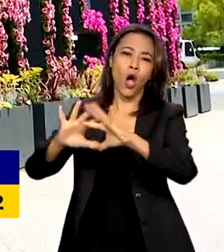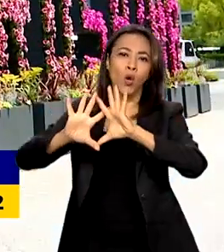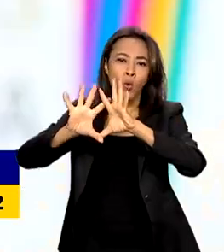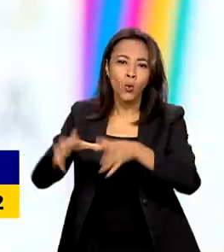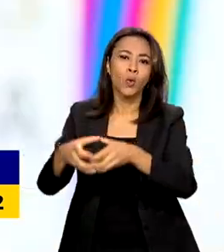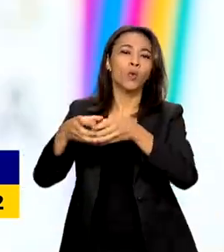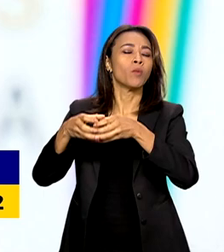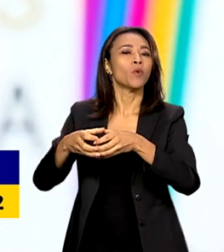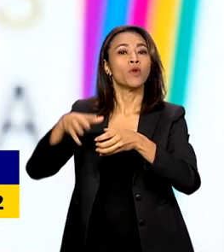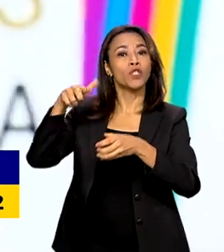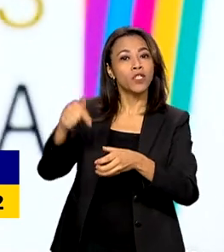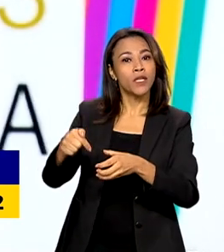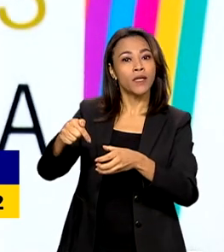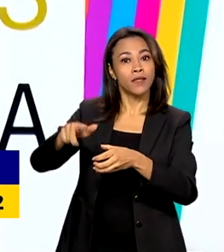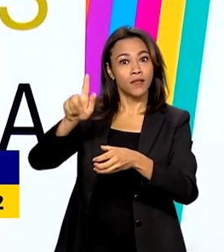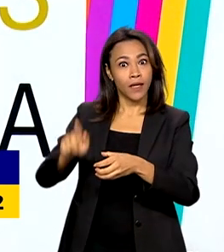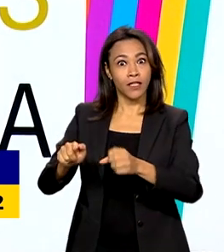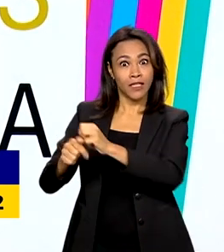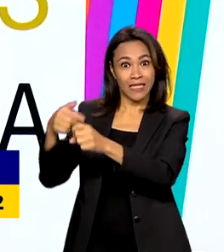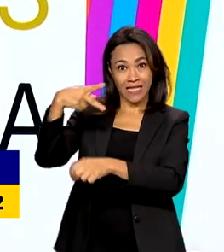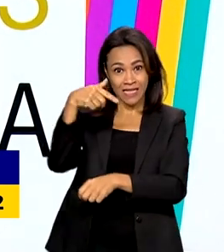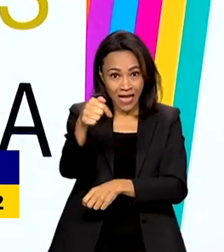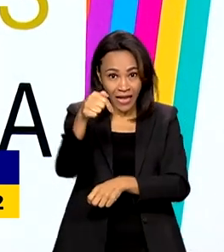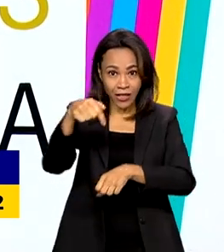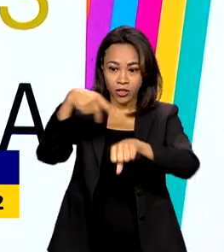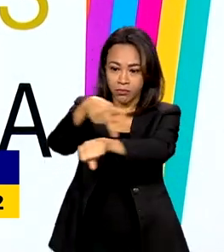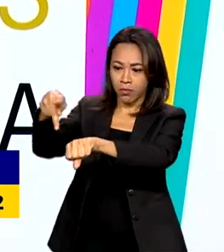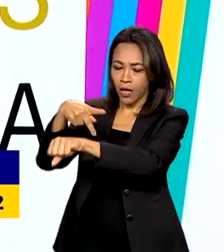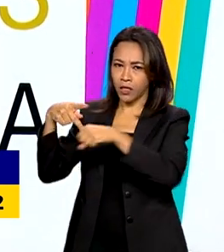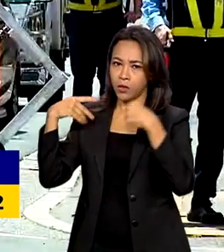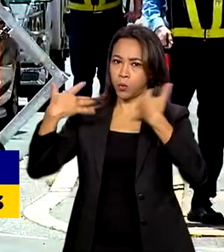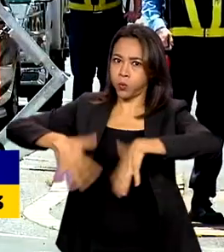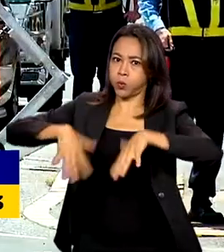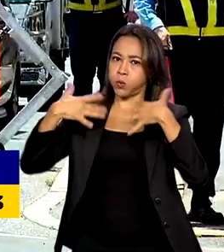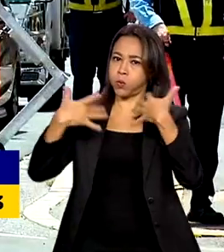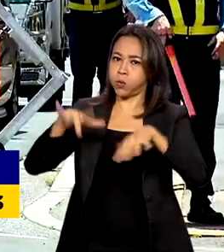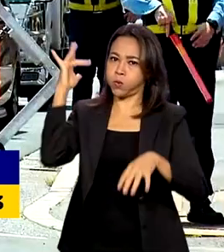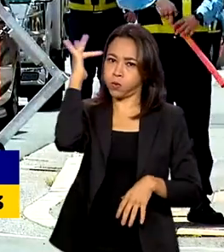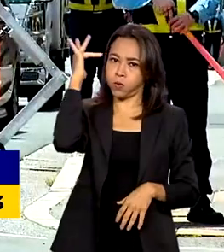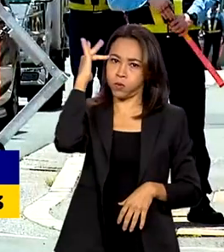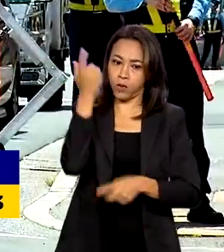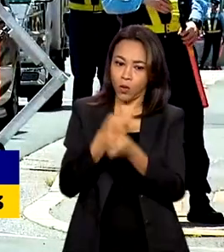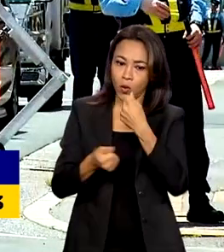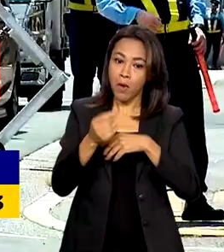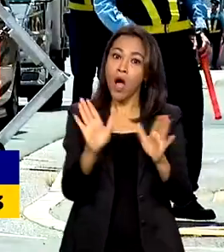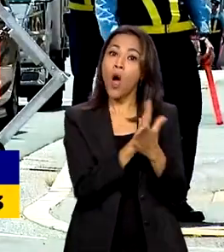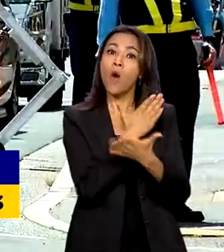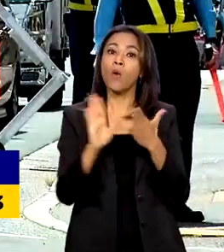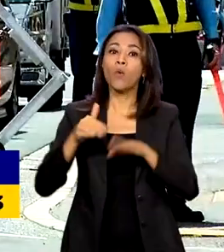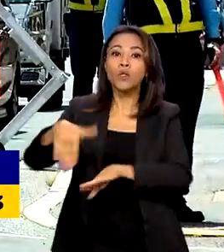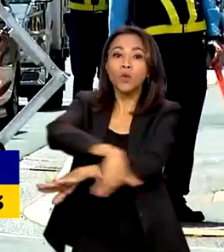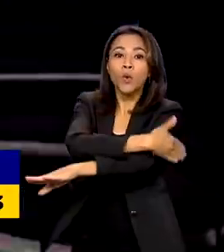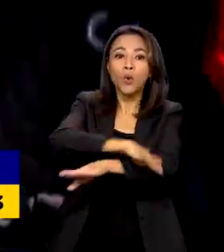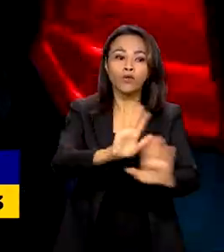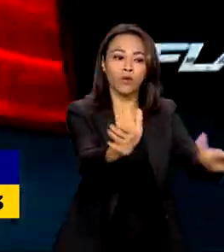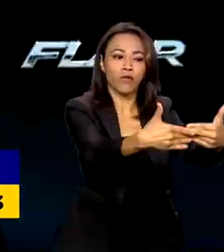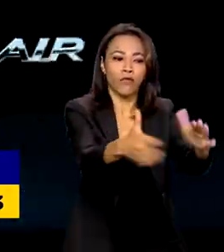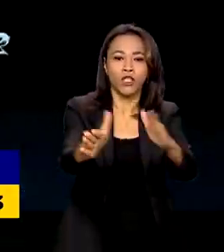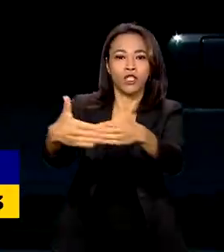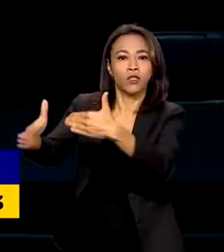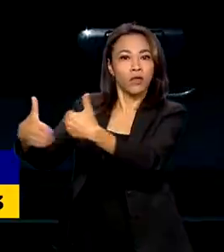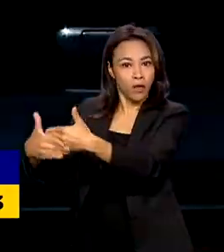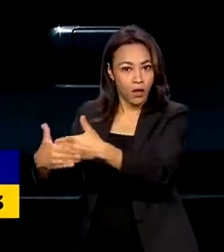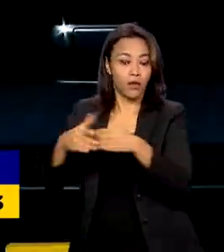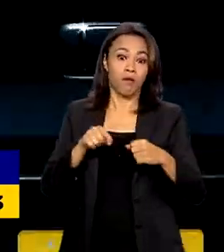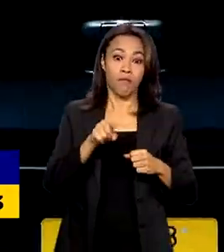G7, grupo que reúne sete potências econômicas. Algumas ruas foram fechadas para o trânsito. Para